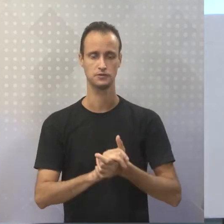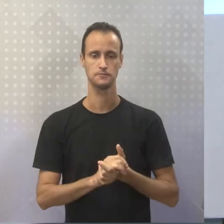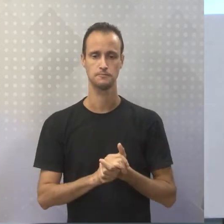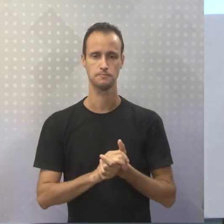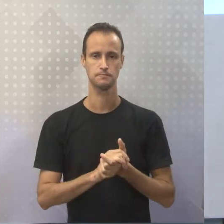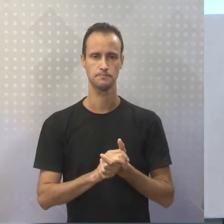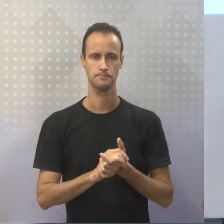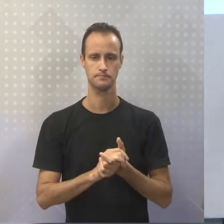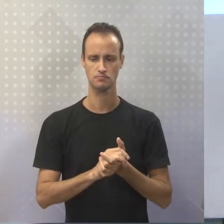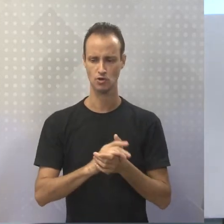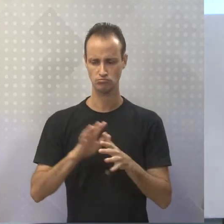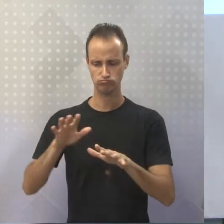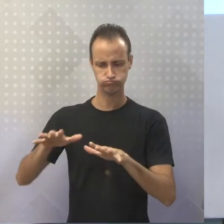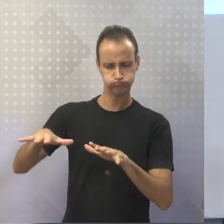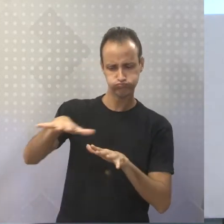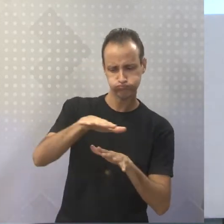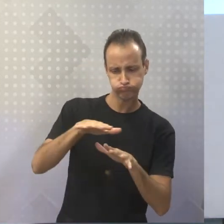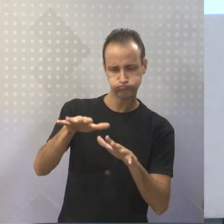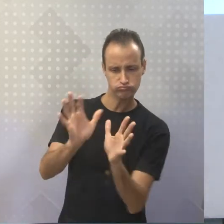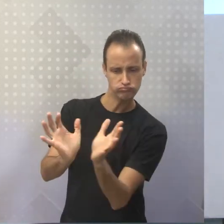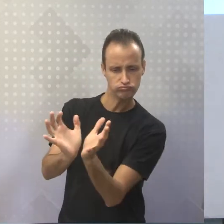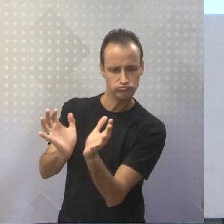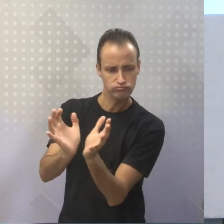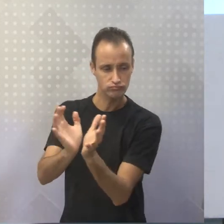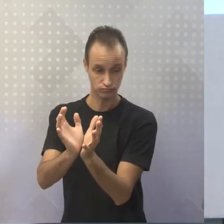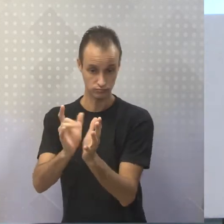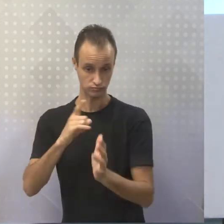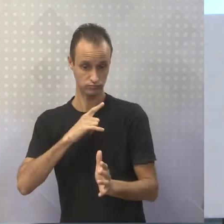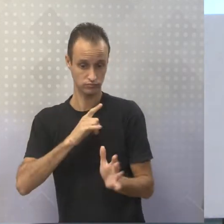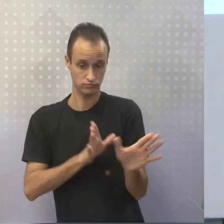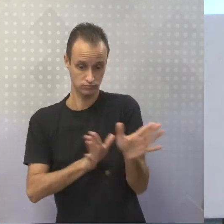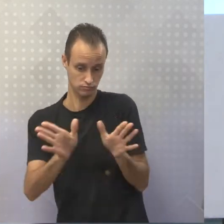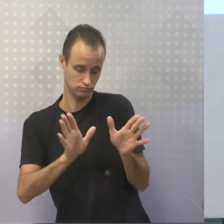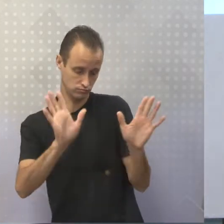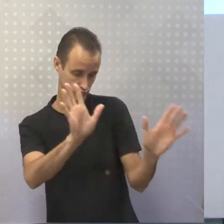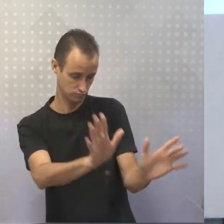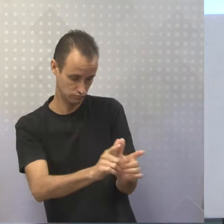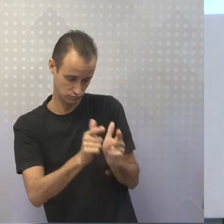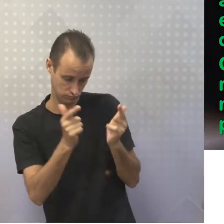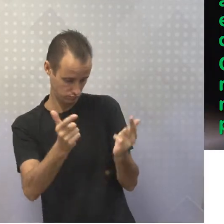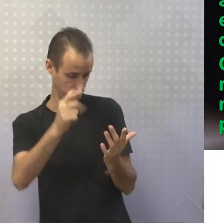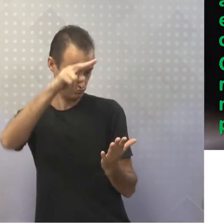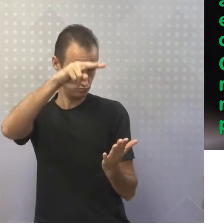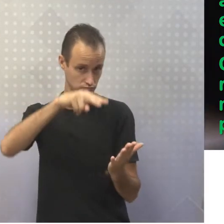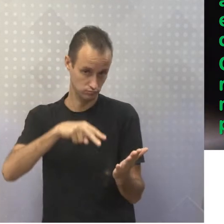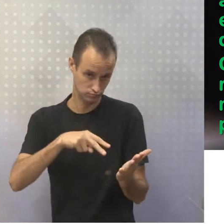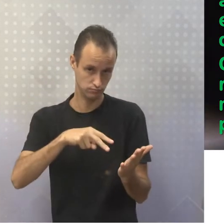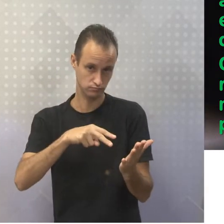daquele pessoal ali que está tendo acesso àquela reportagem, àquele texto.